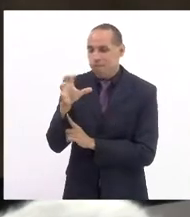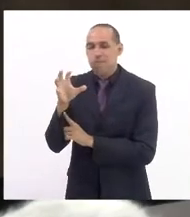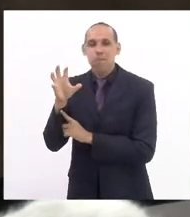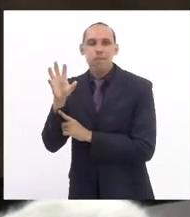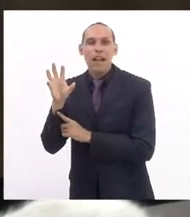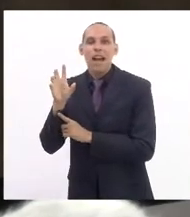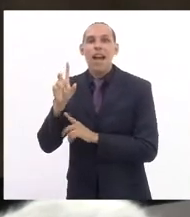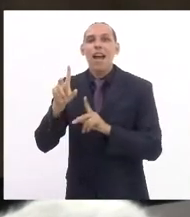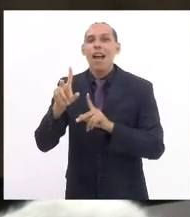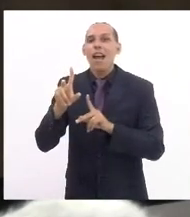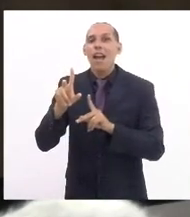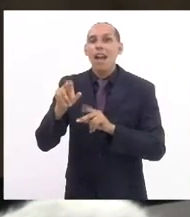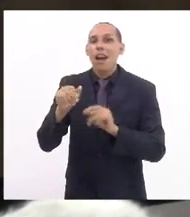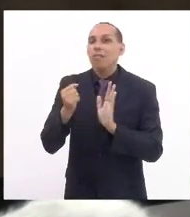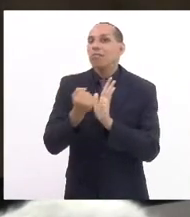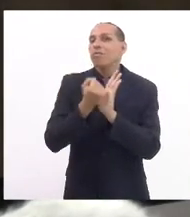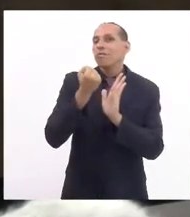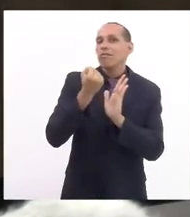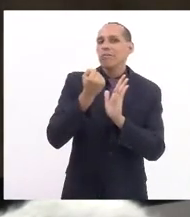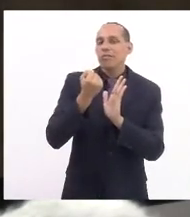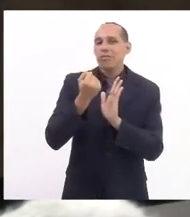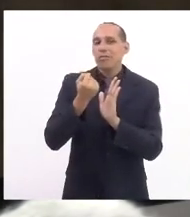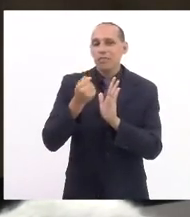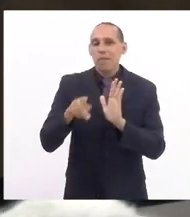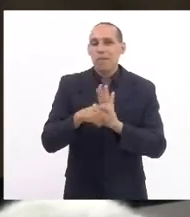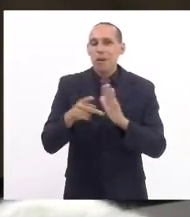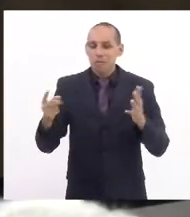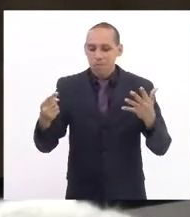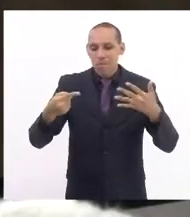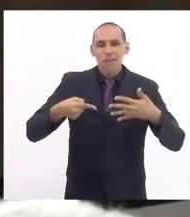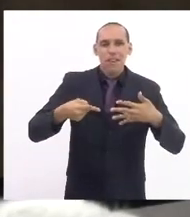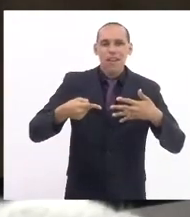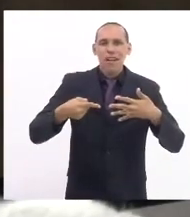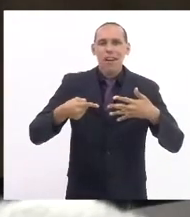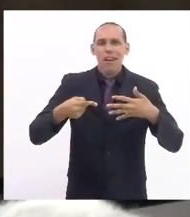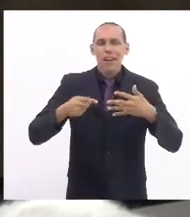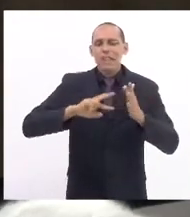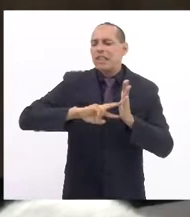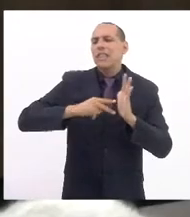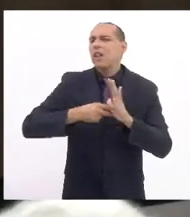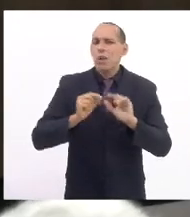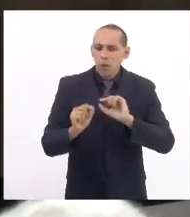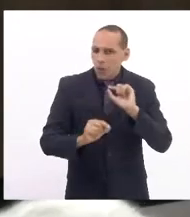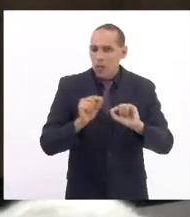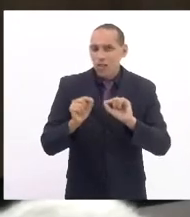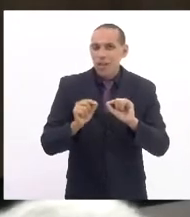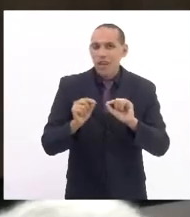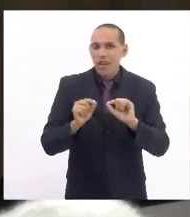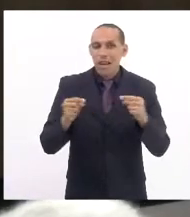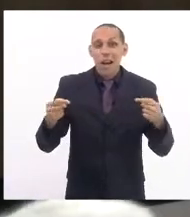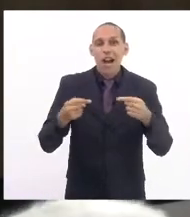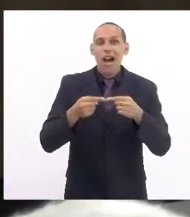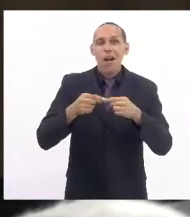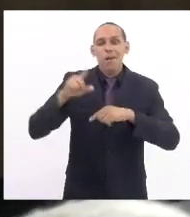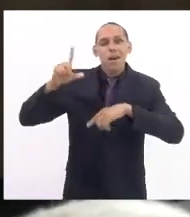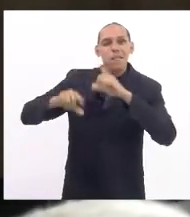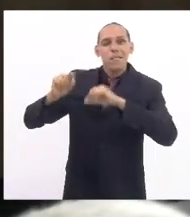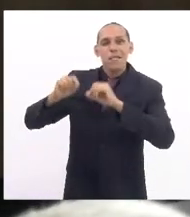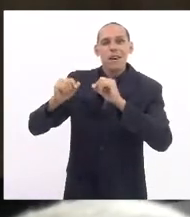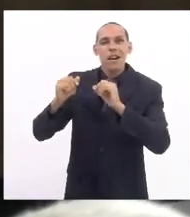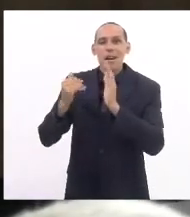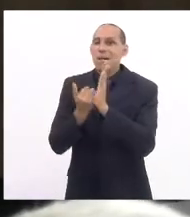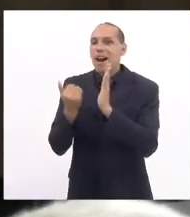até do Pissol, que significa estar sempre ao redor da estrela maior que é o nosso